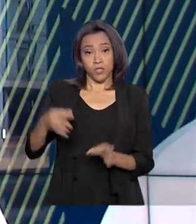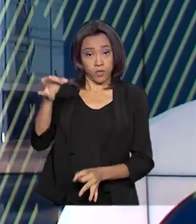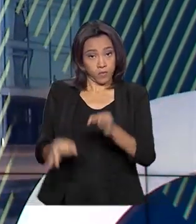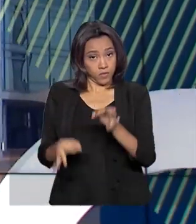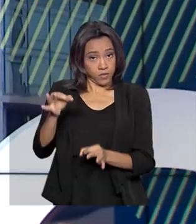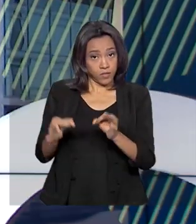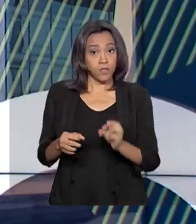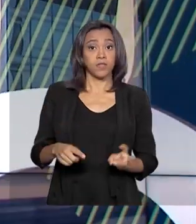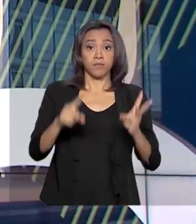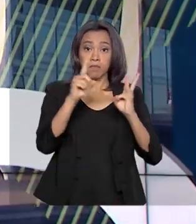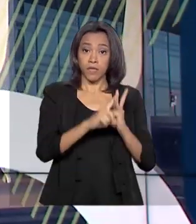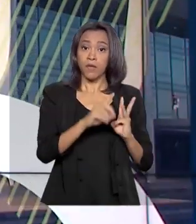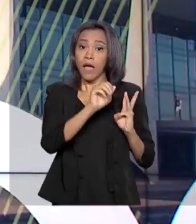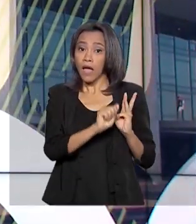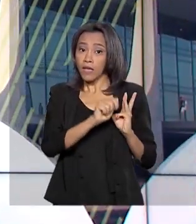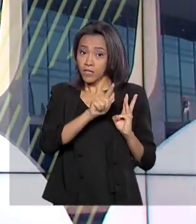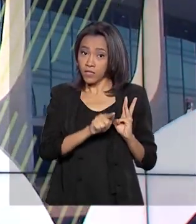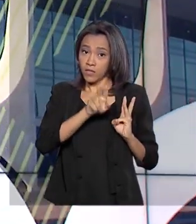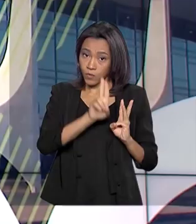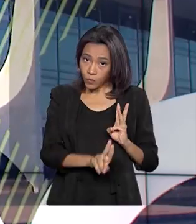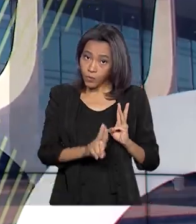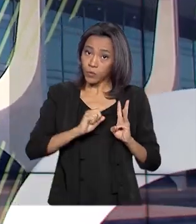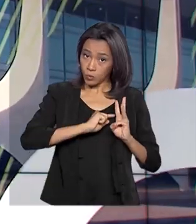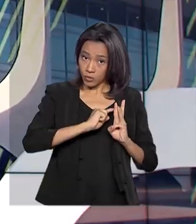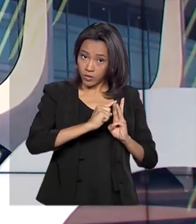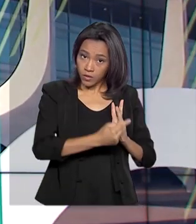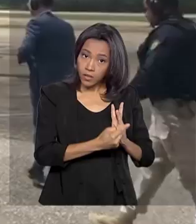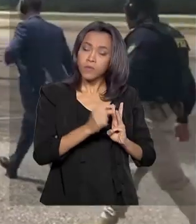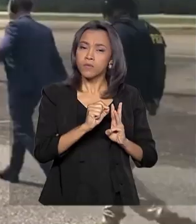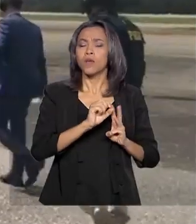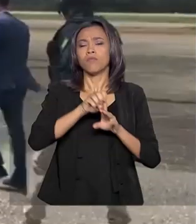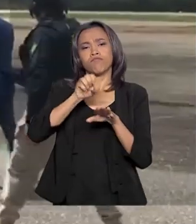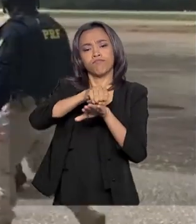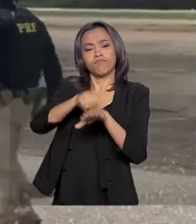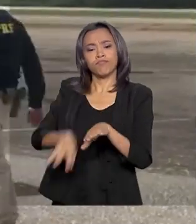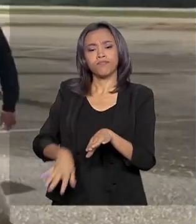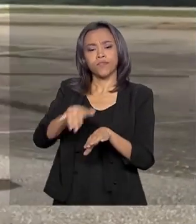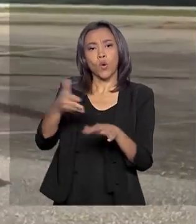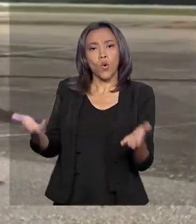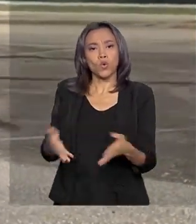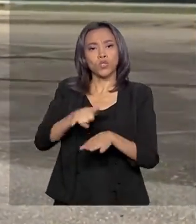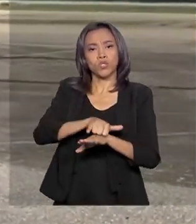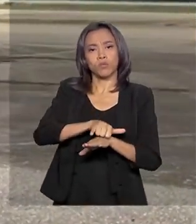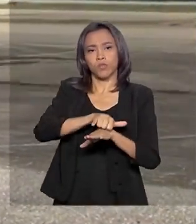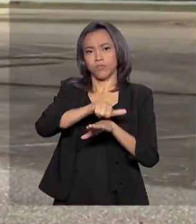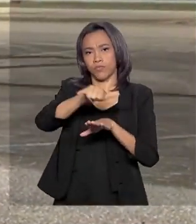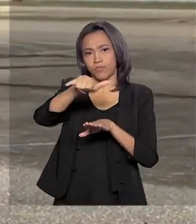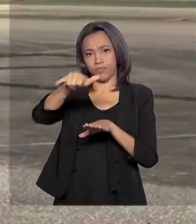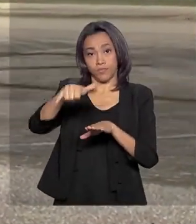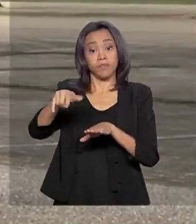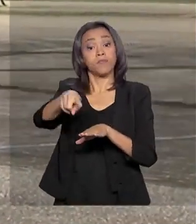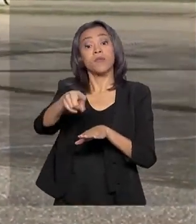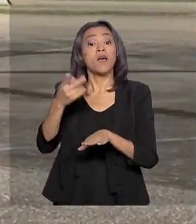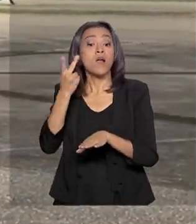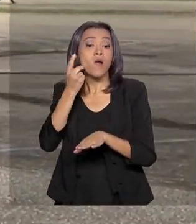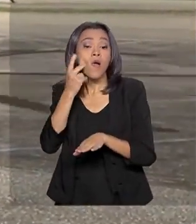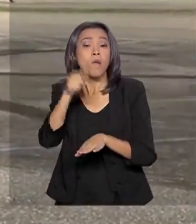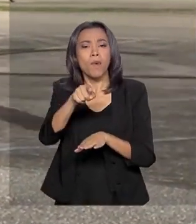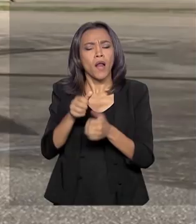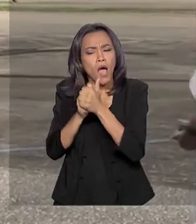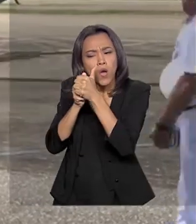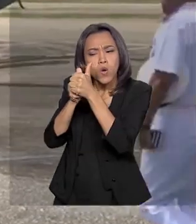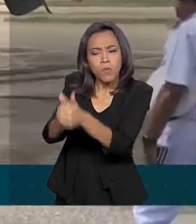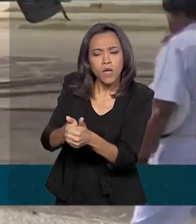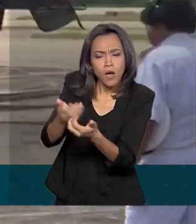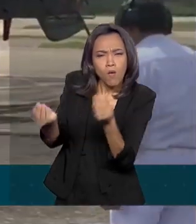Moro e da Advocacia Geral da União, André Luiz Mendonça, desembarcaram hoje pela manhã em Fortaleza, no Ceará, para acompanhar os trabalhos